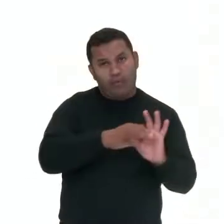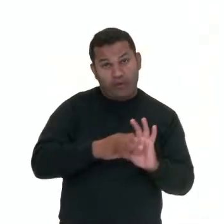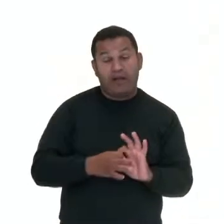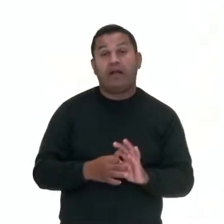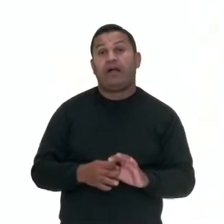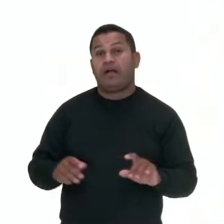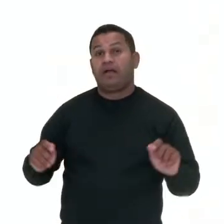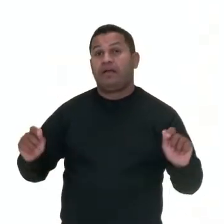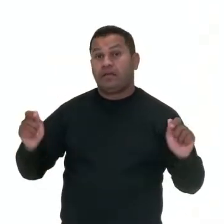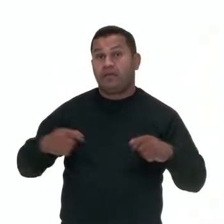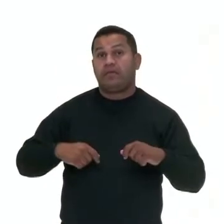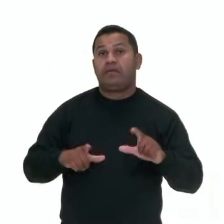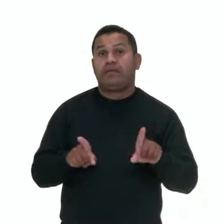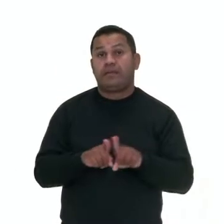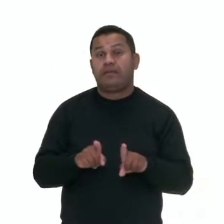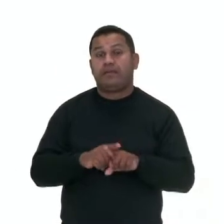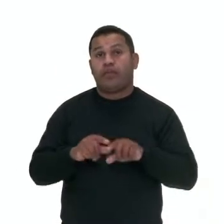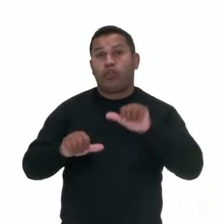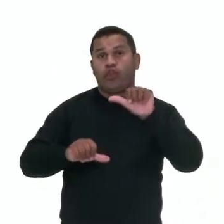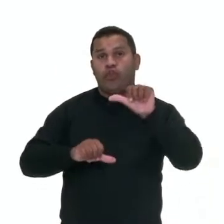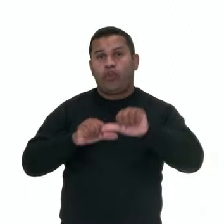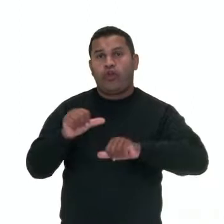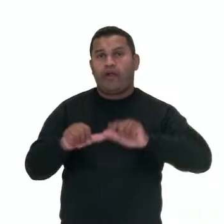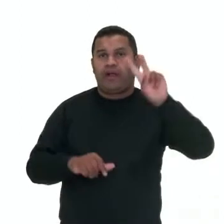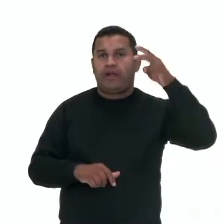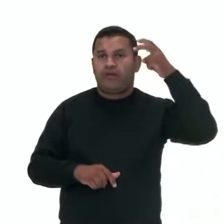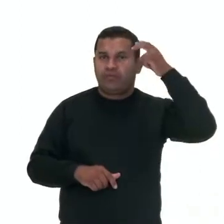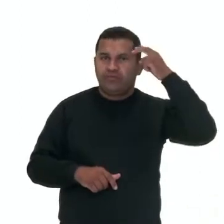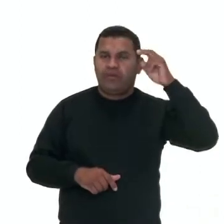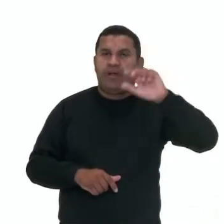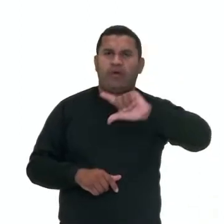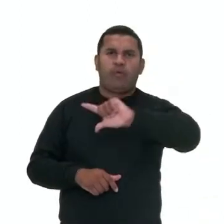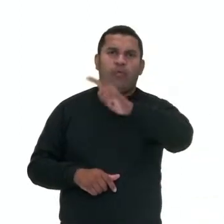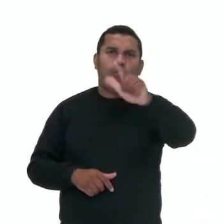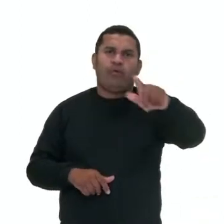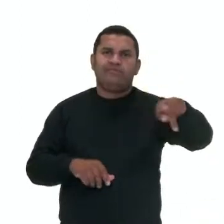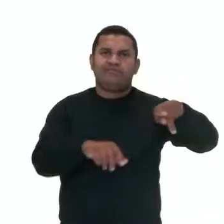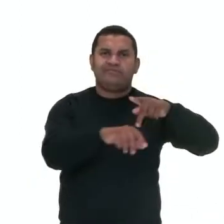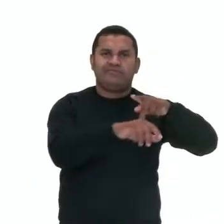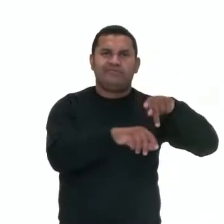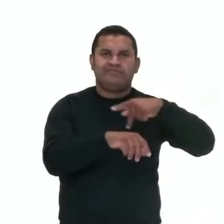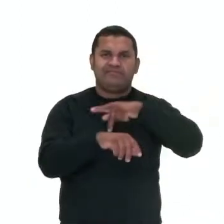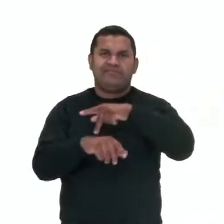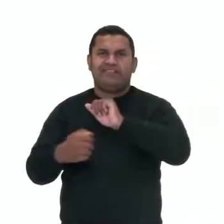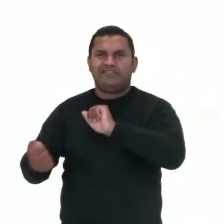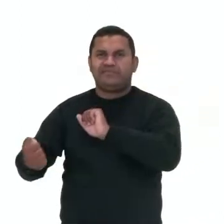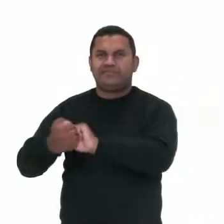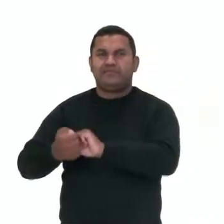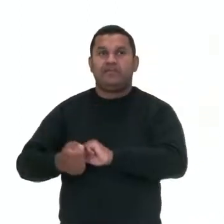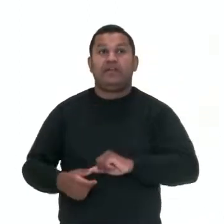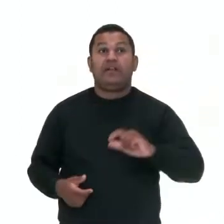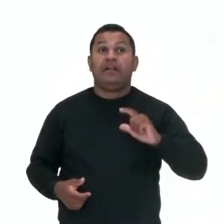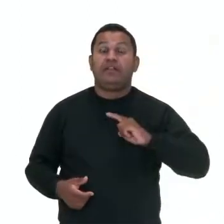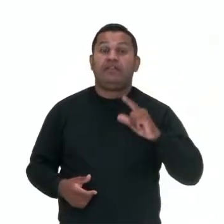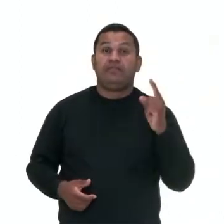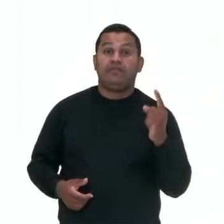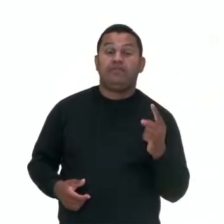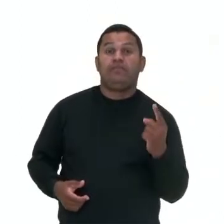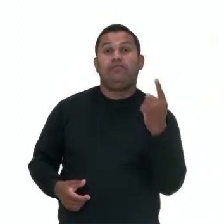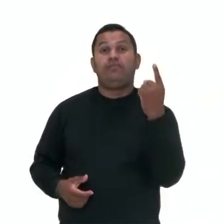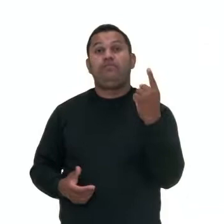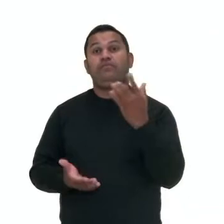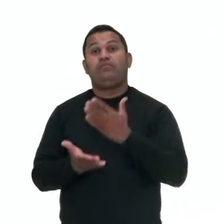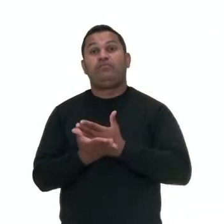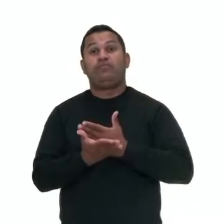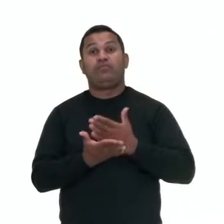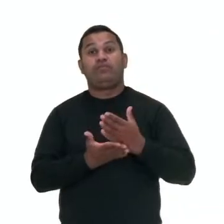cultural com vários povos. Sobre a aristocracia ateniense, no início Atenas tinha um rei, o poder estava nas mãos